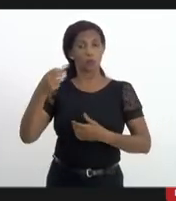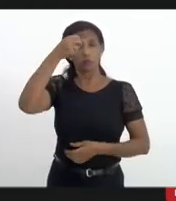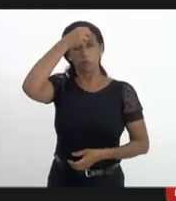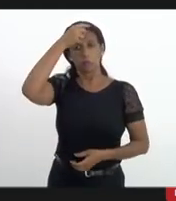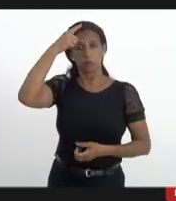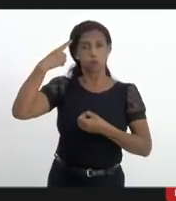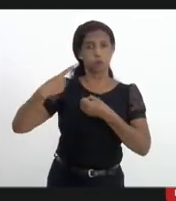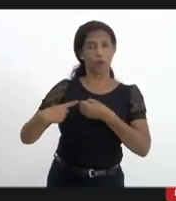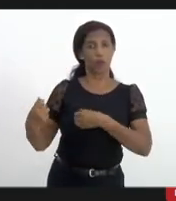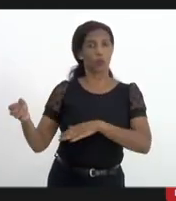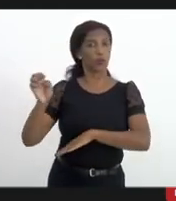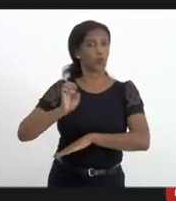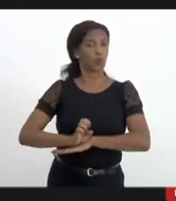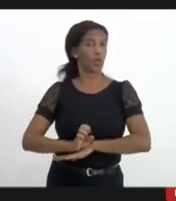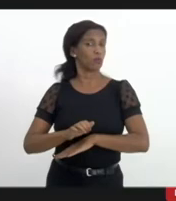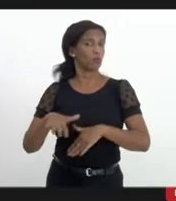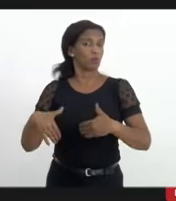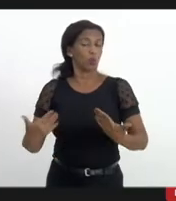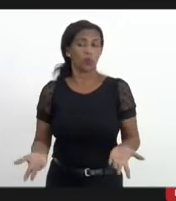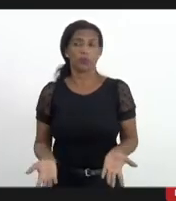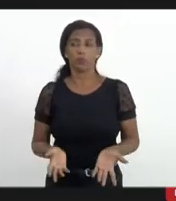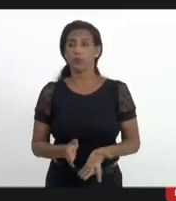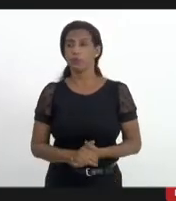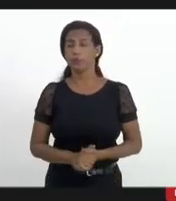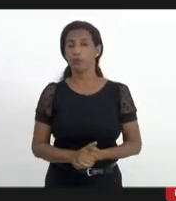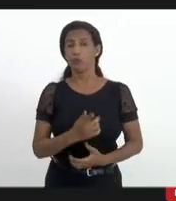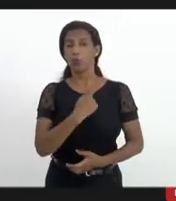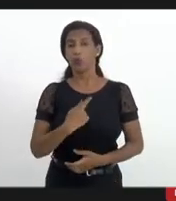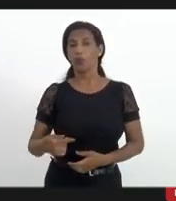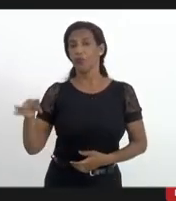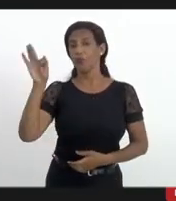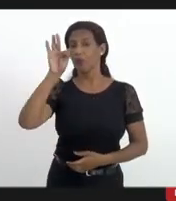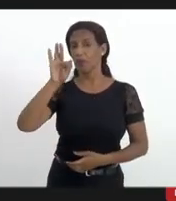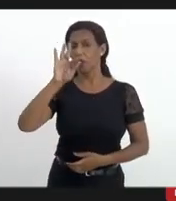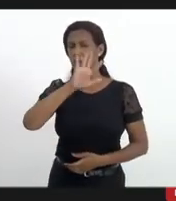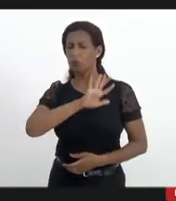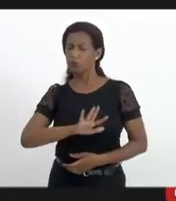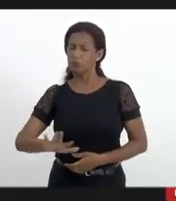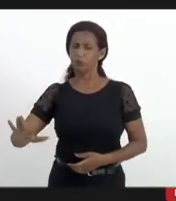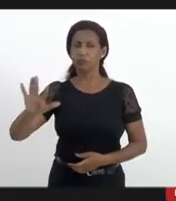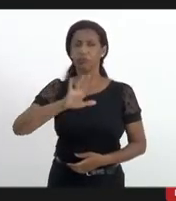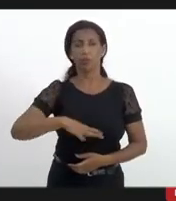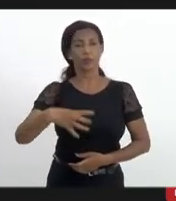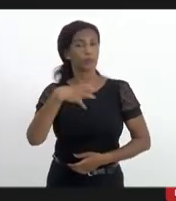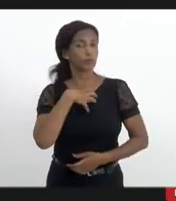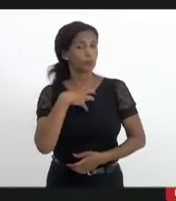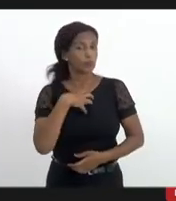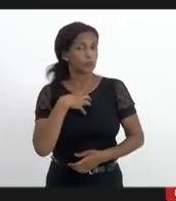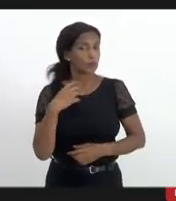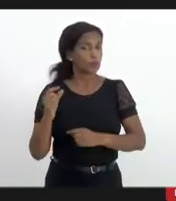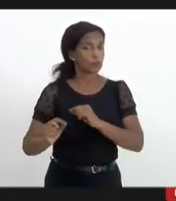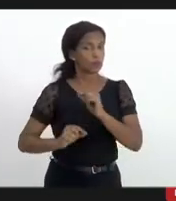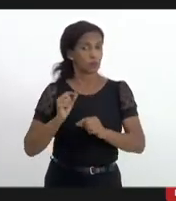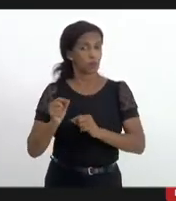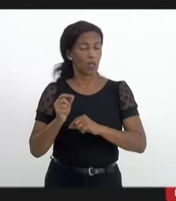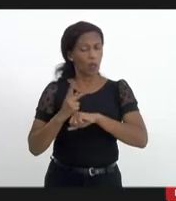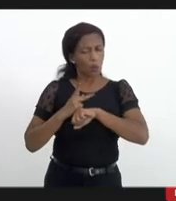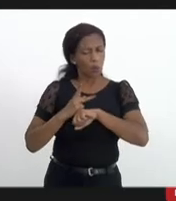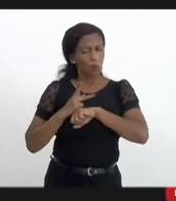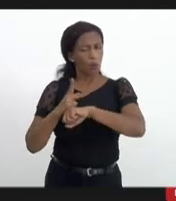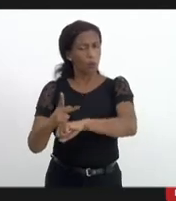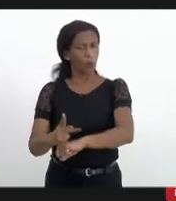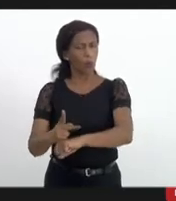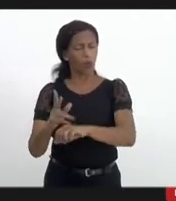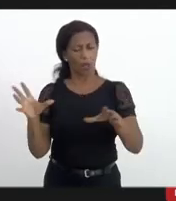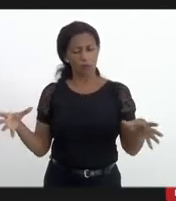enquanto estado enquanto governo federal no sentido da gente buscar uma saída